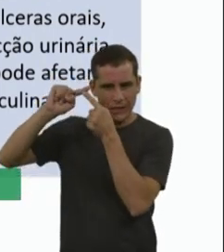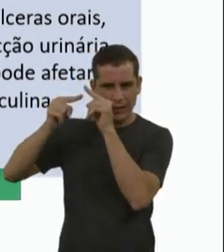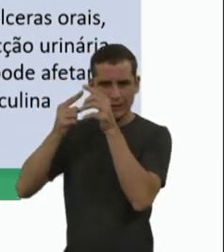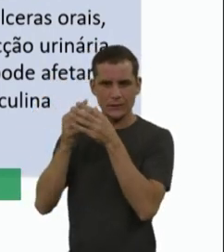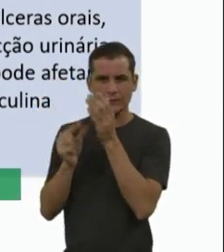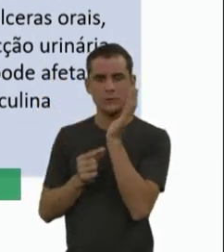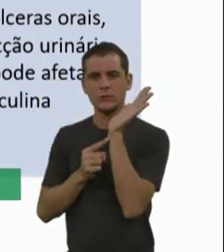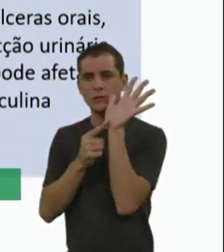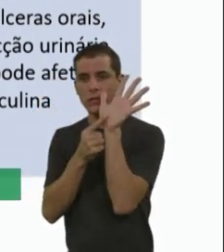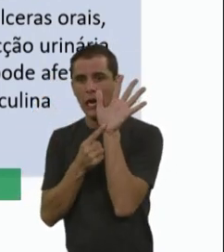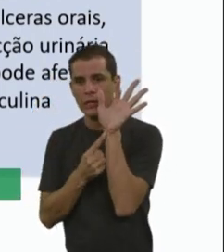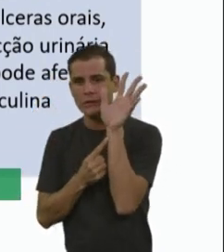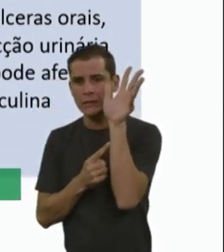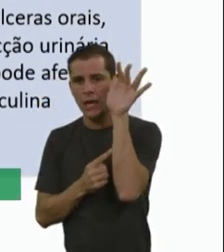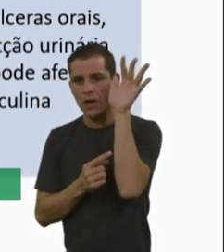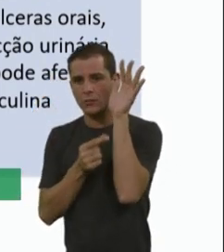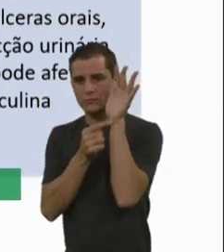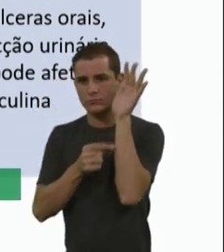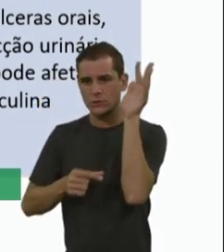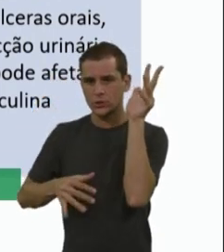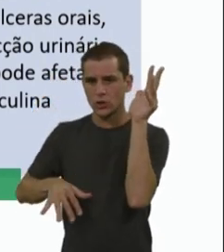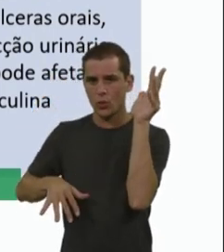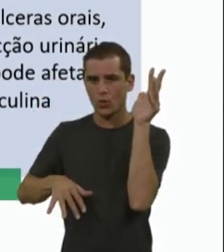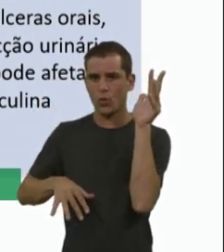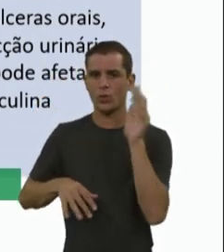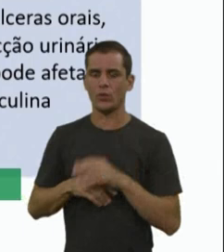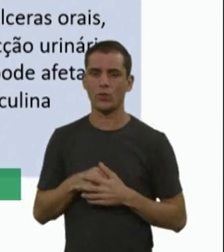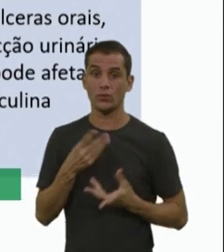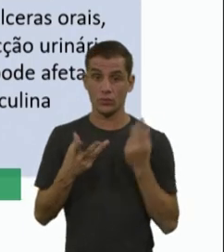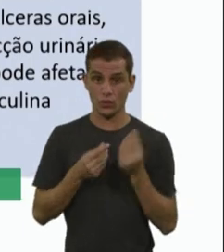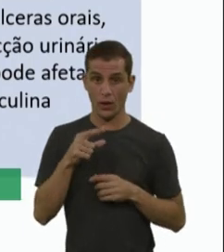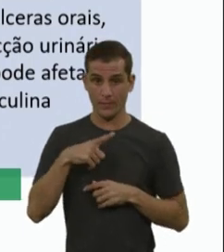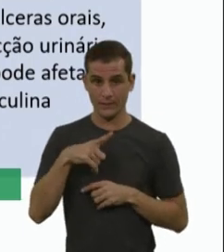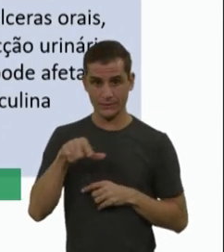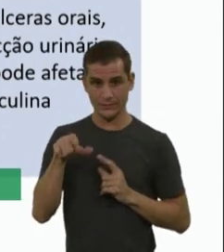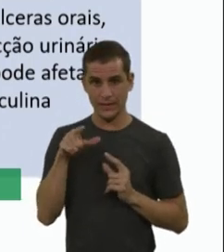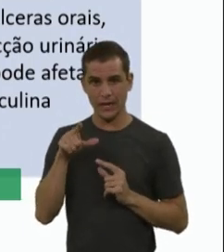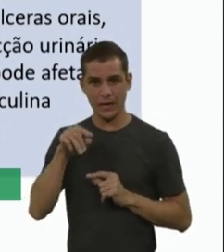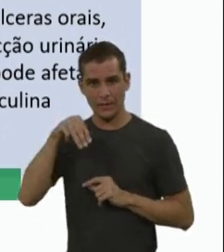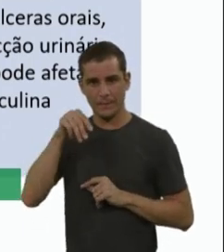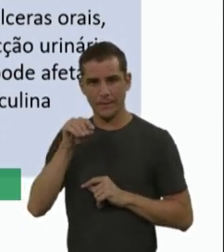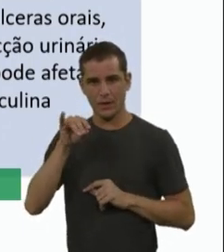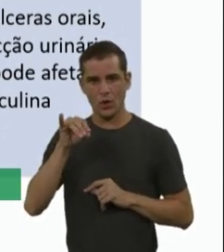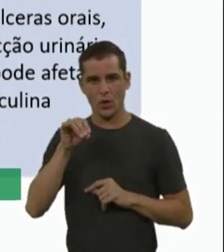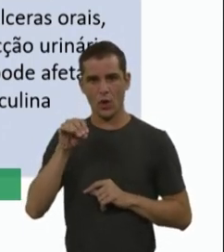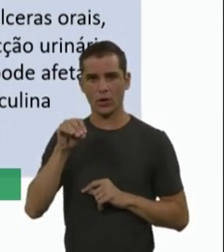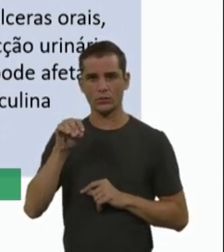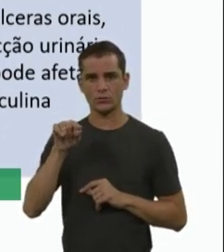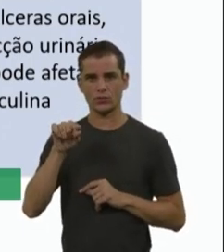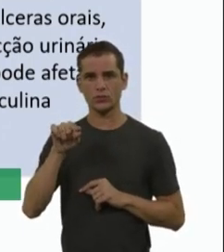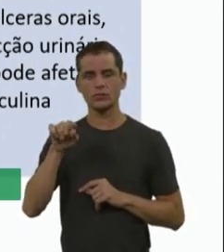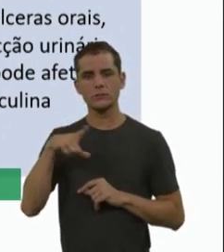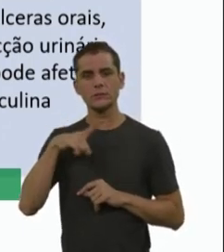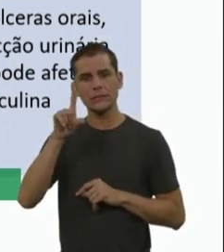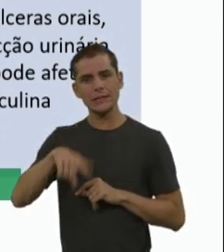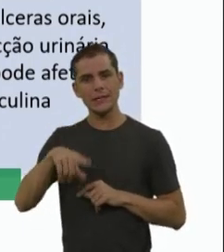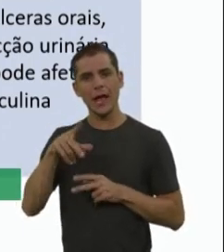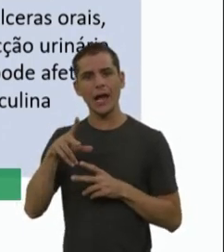hepatócitos, então as células do fígado, ele também tem um tropismo pelos miócitos, que são as células cardíacas. Então,